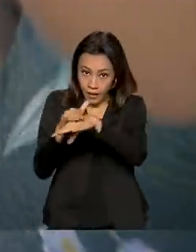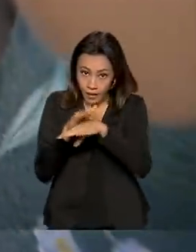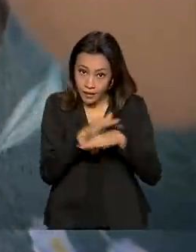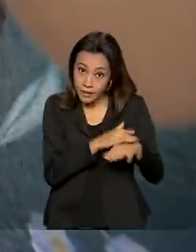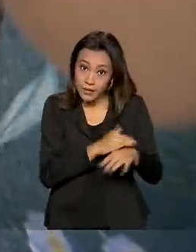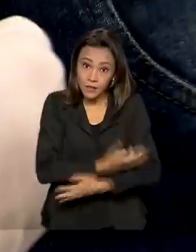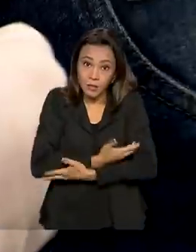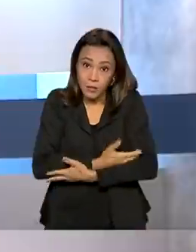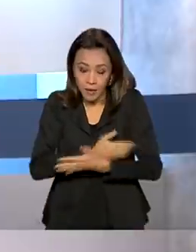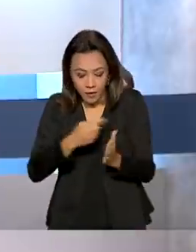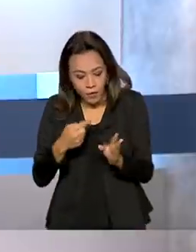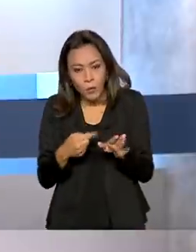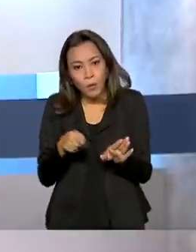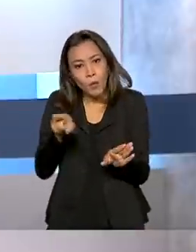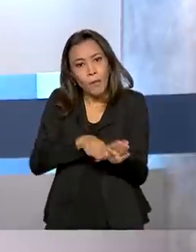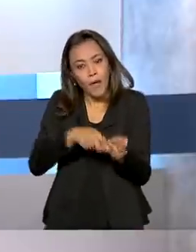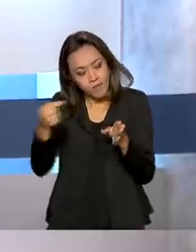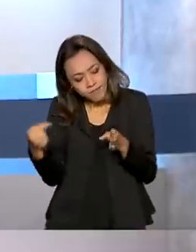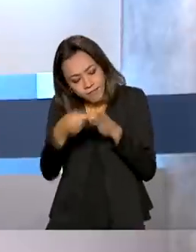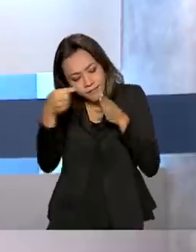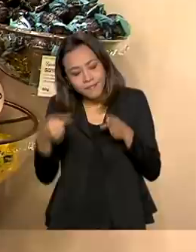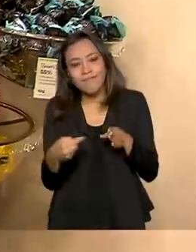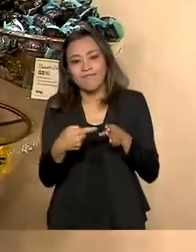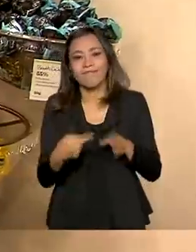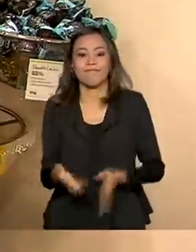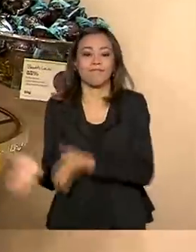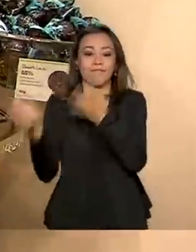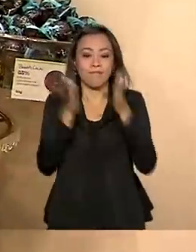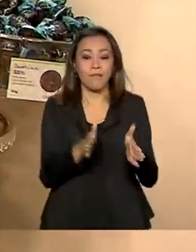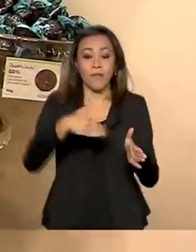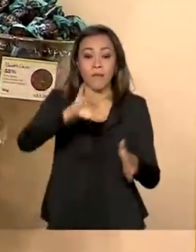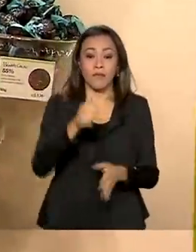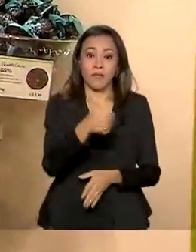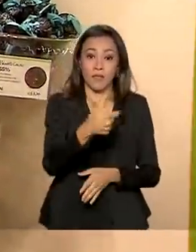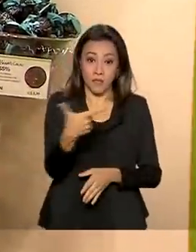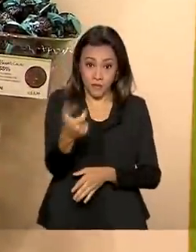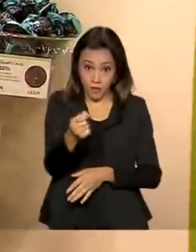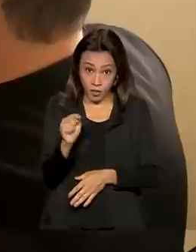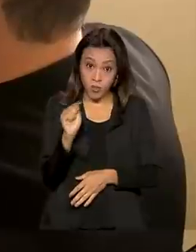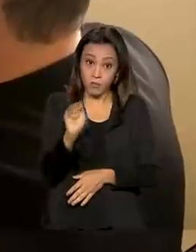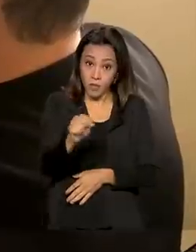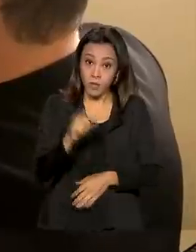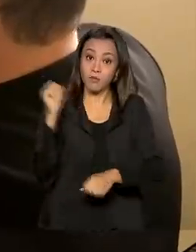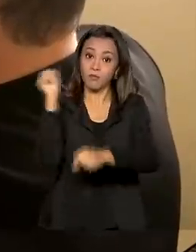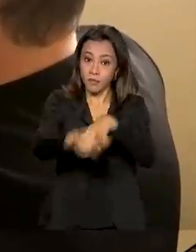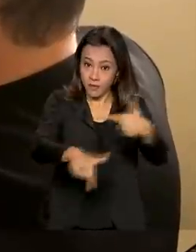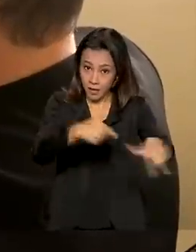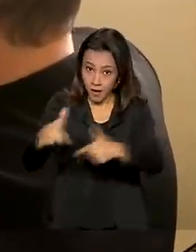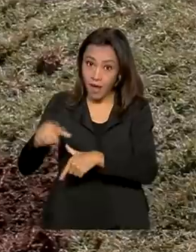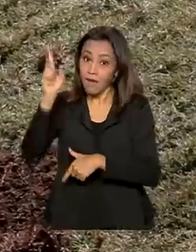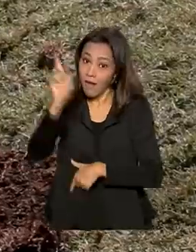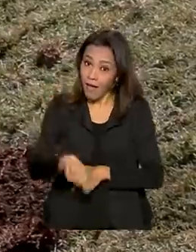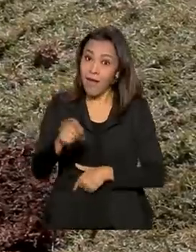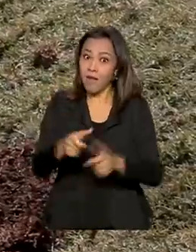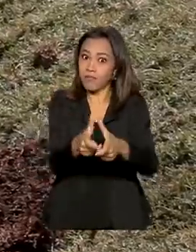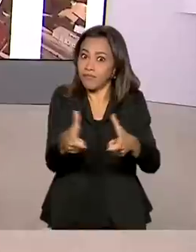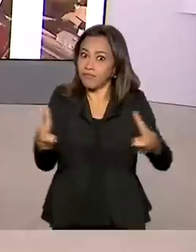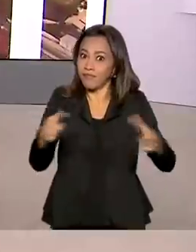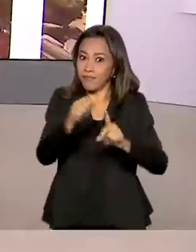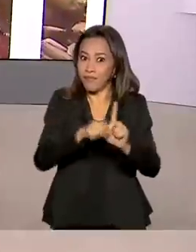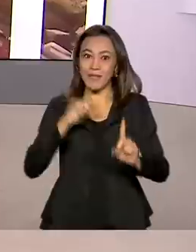pelo teste do pezinho. E veja também, mais de 120 mil empregos com carteira assinada são criados em abril.